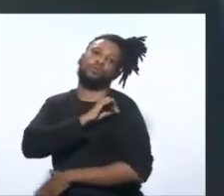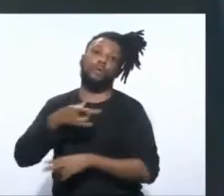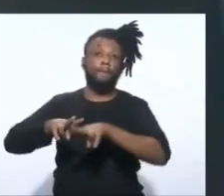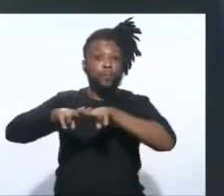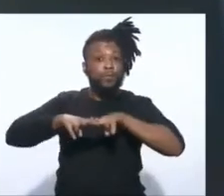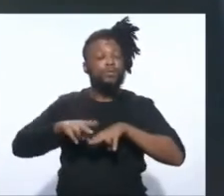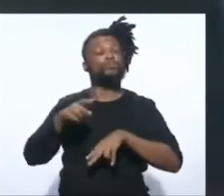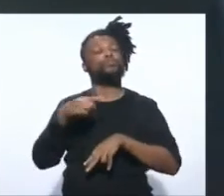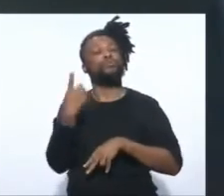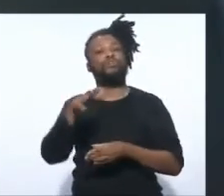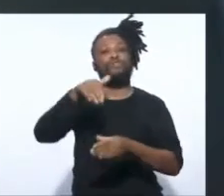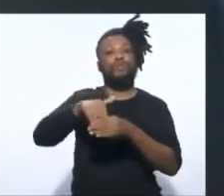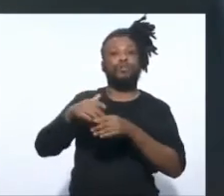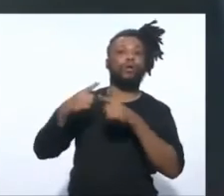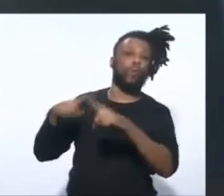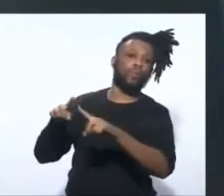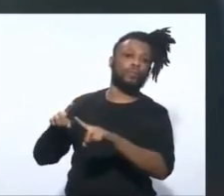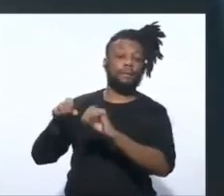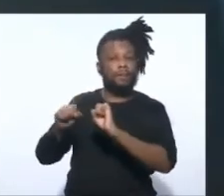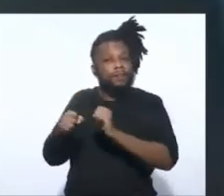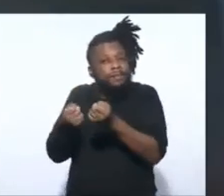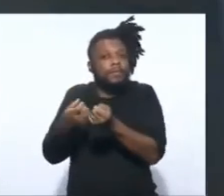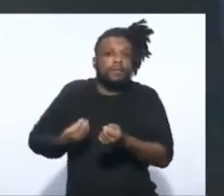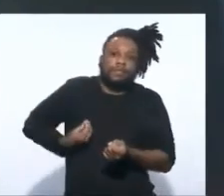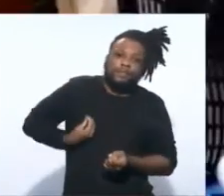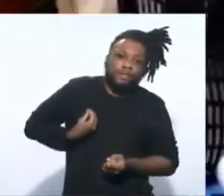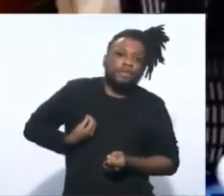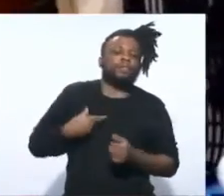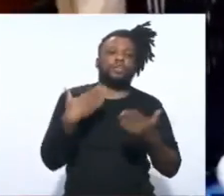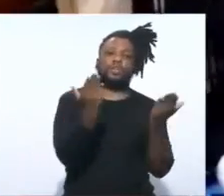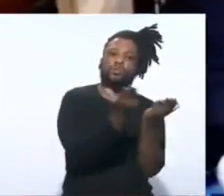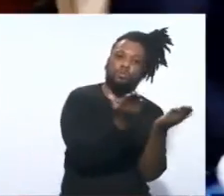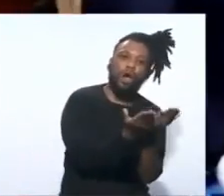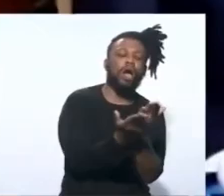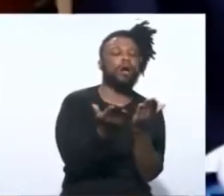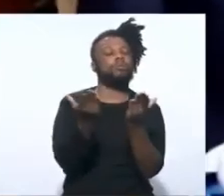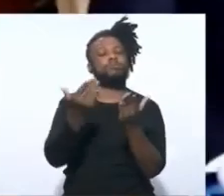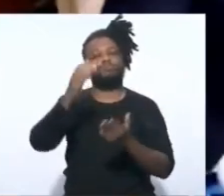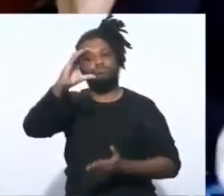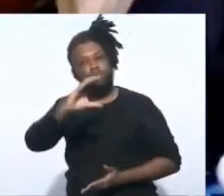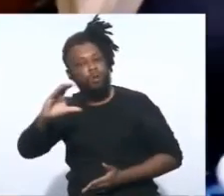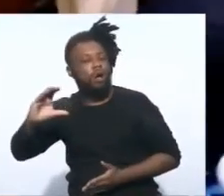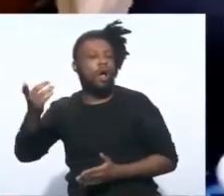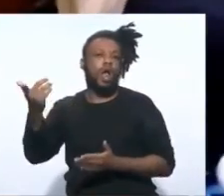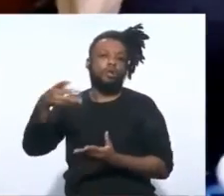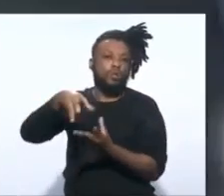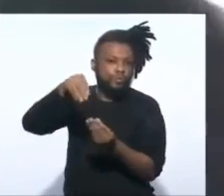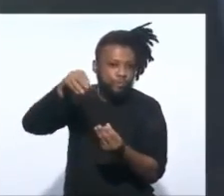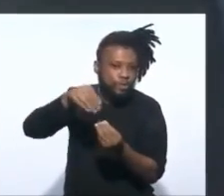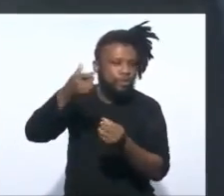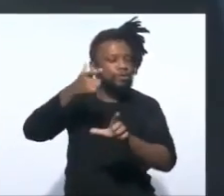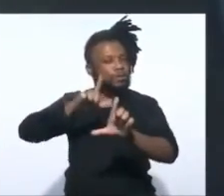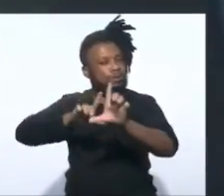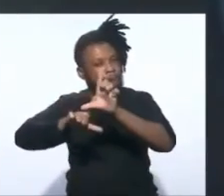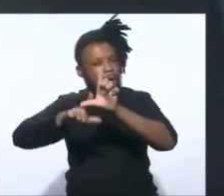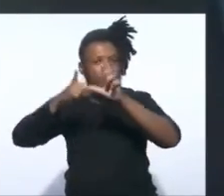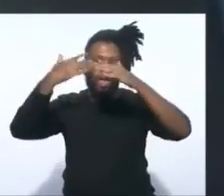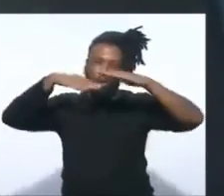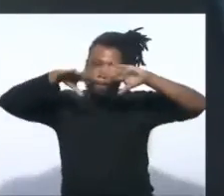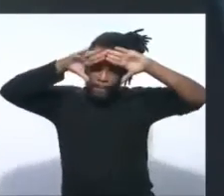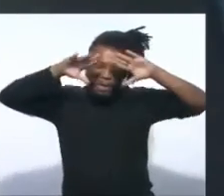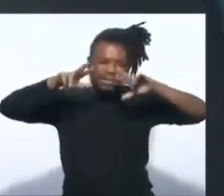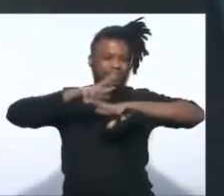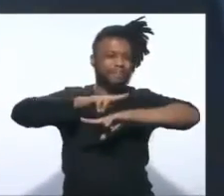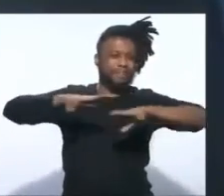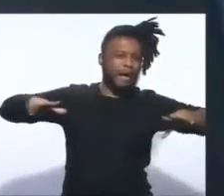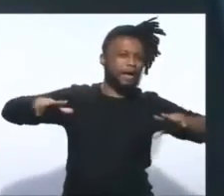o nosso voto é contrário, pela defesa da vida de cristãos, de espíritas, de candomblencistas, de umbandistas